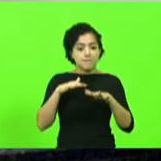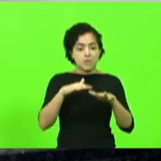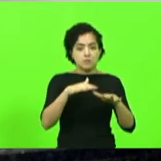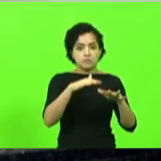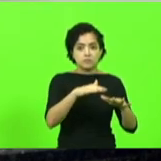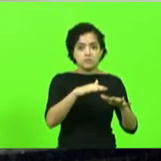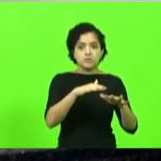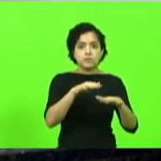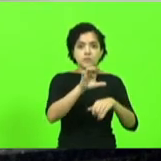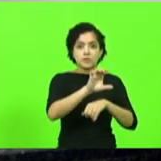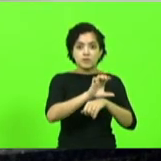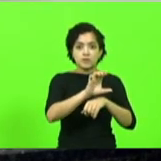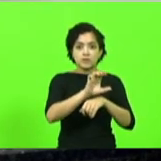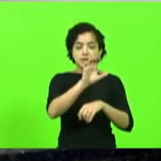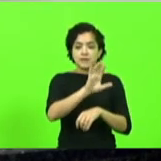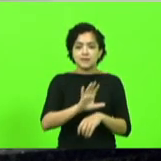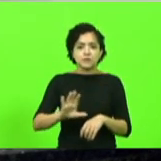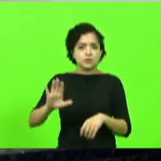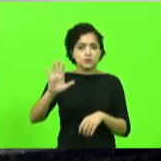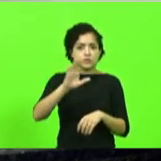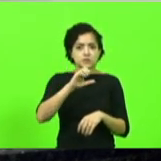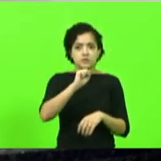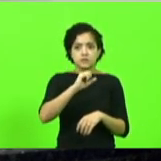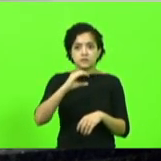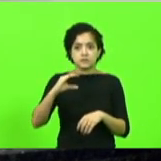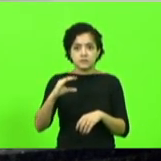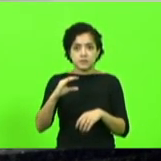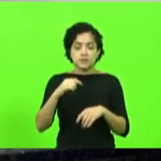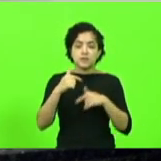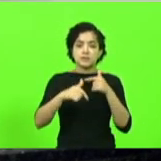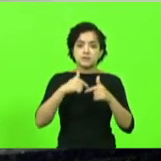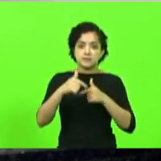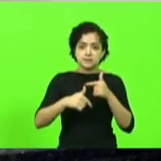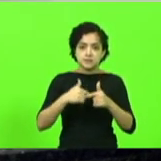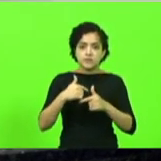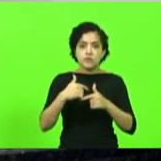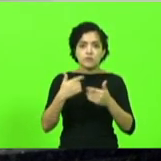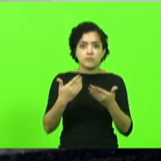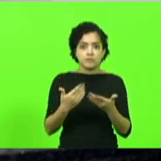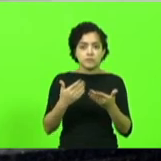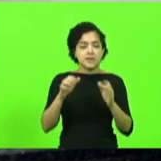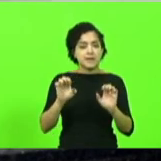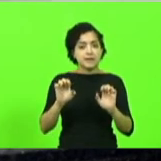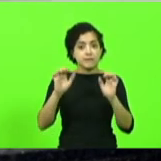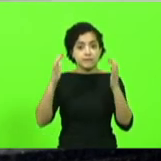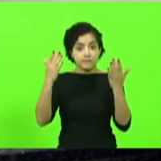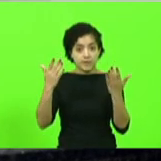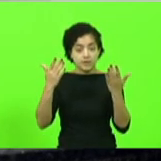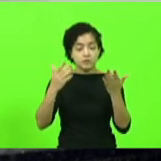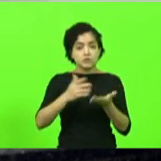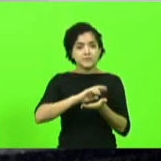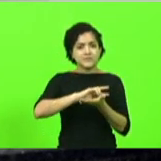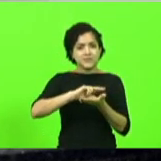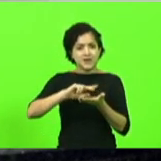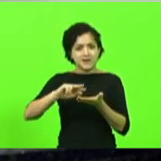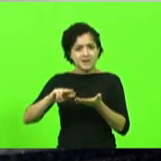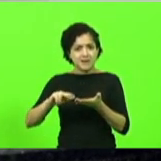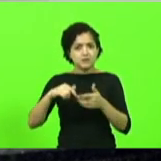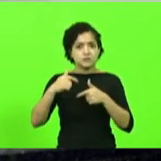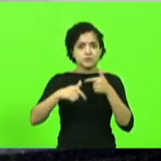todo o estado de Santa Catarina, desenvolvendo vários eventos e várias atividades.